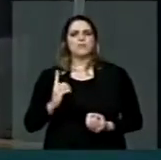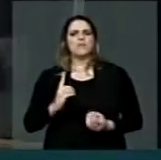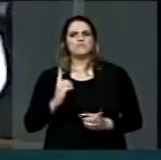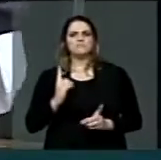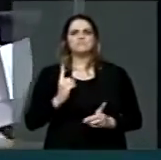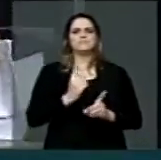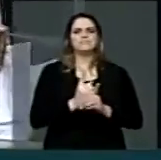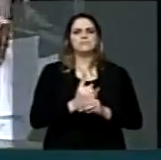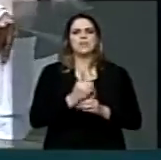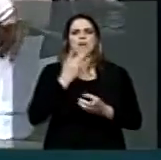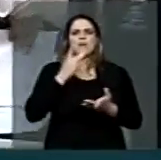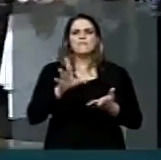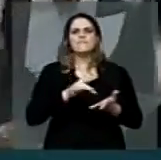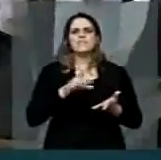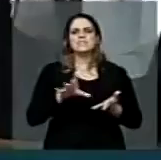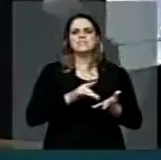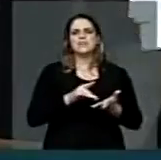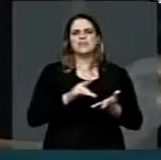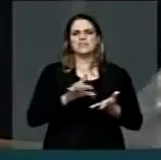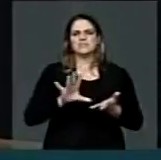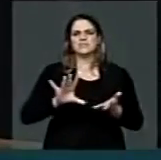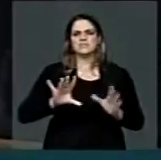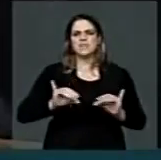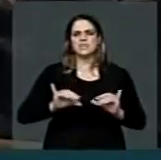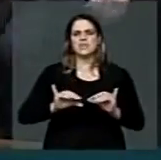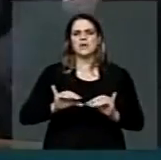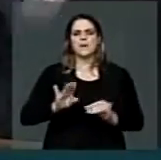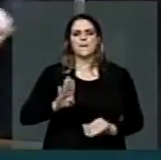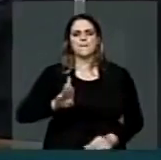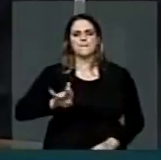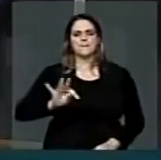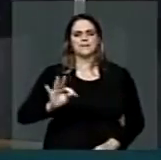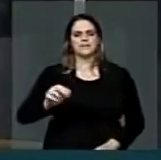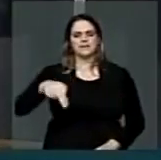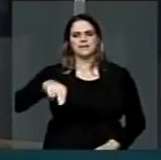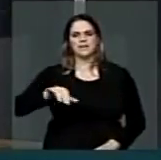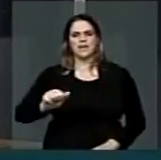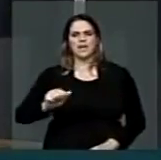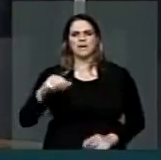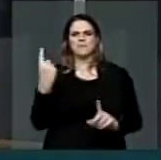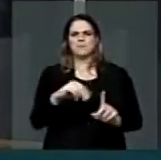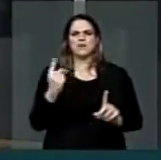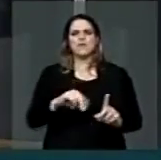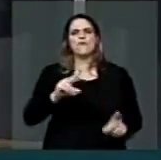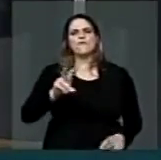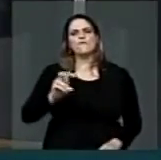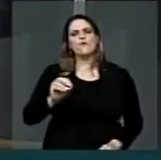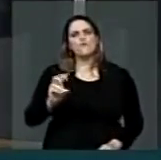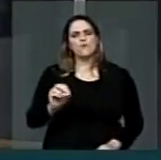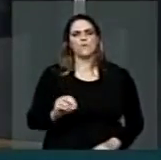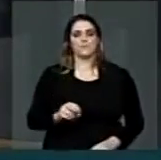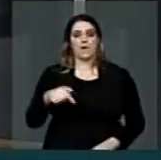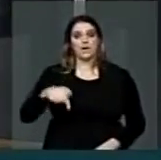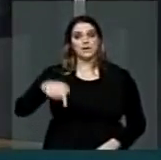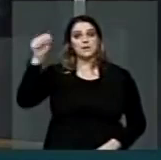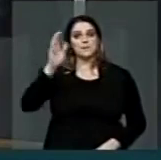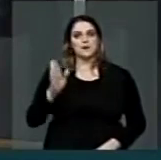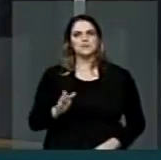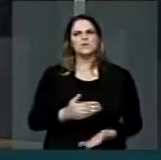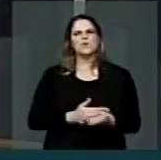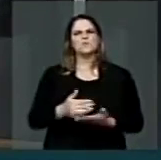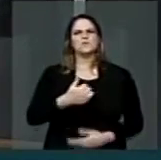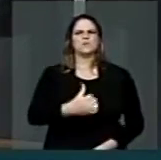revistas científicas britânicas como espancamento de avós. No Brasil, a questão começou a ganhar destaque a partir de